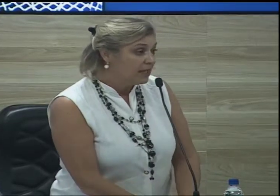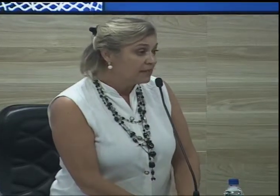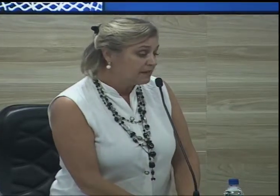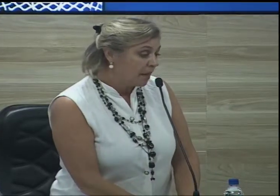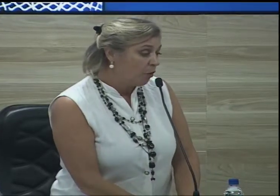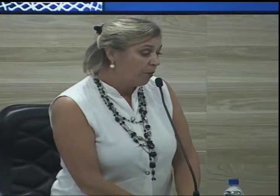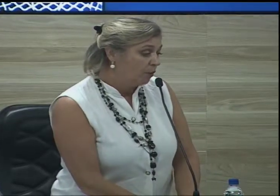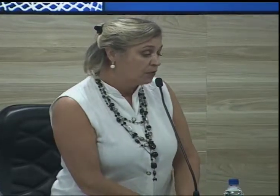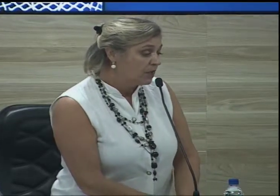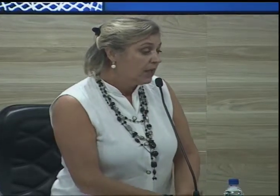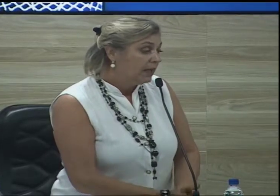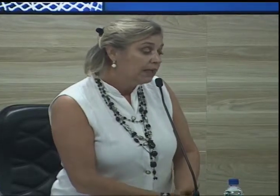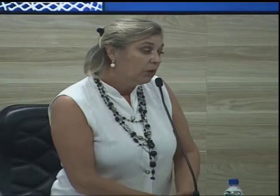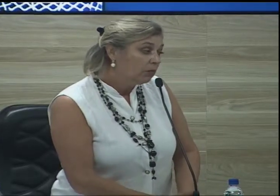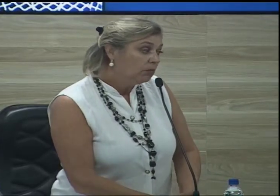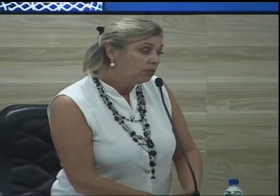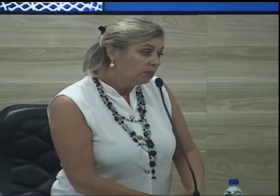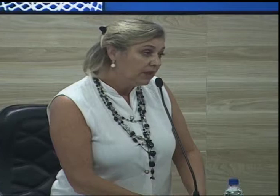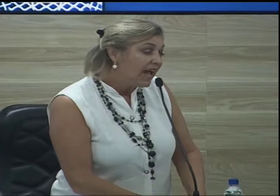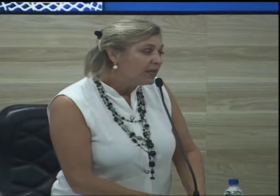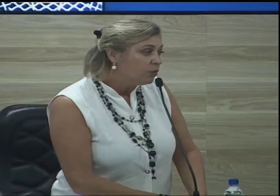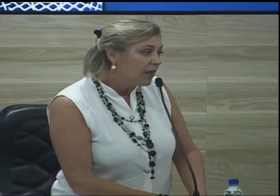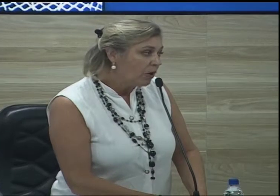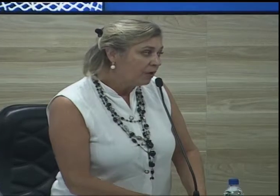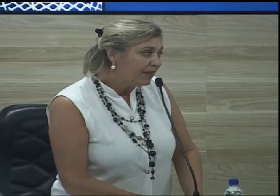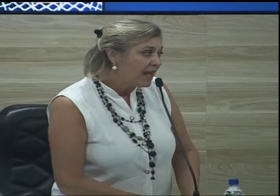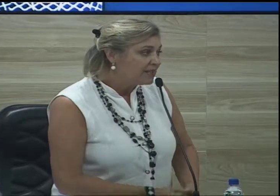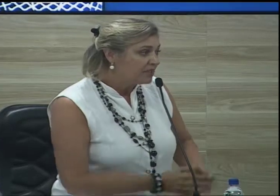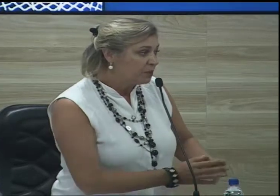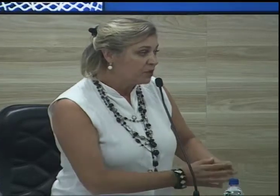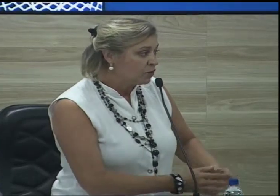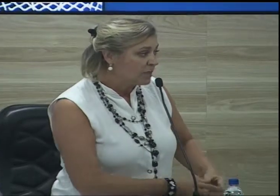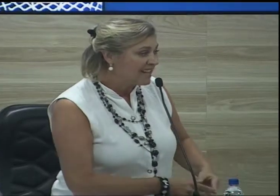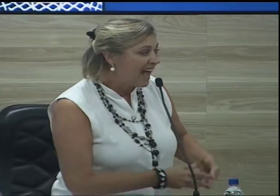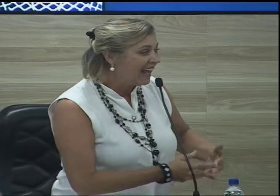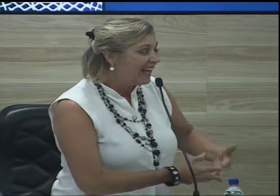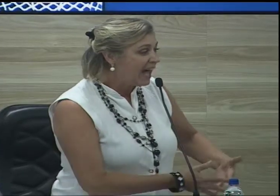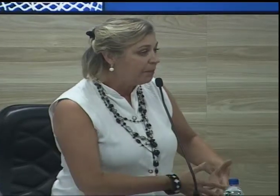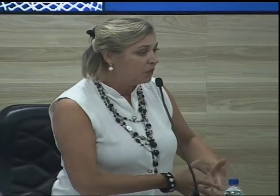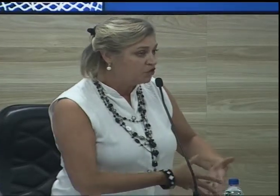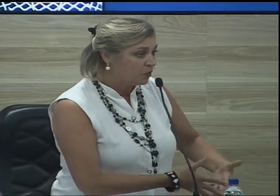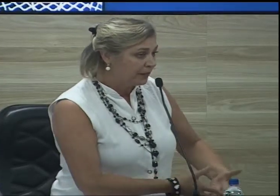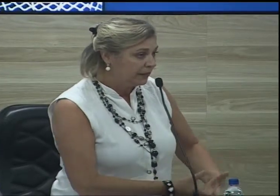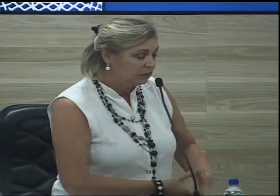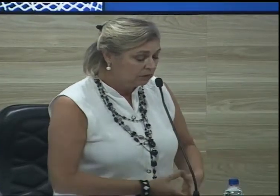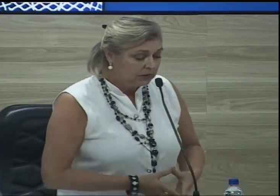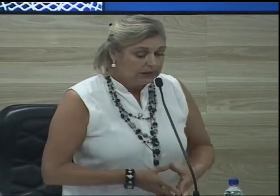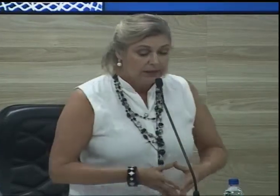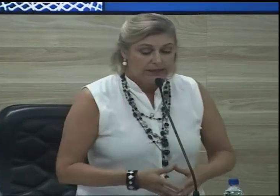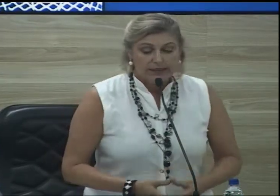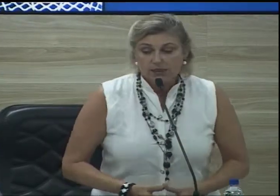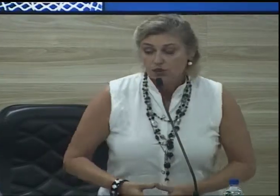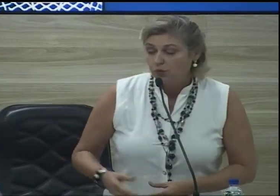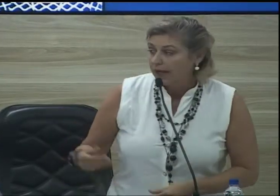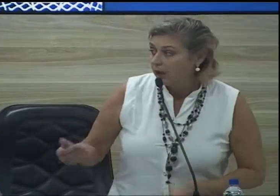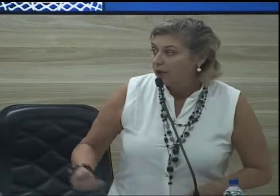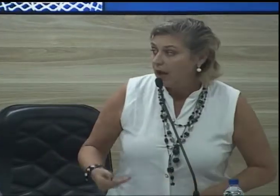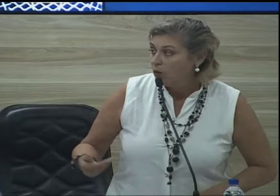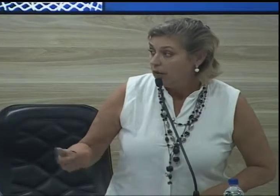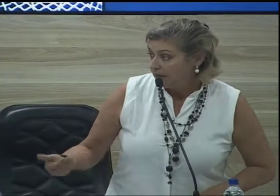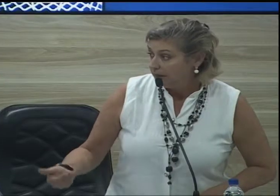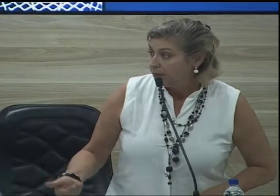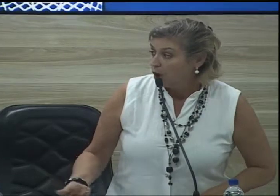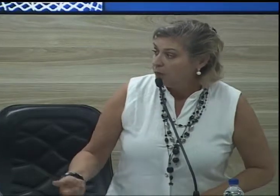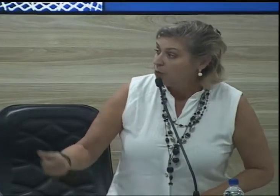esses ecopontos. Então, e aí o que acontece, as pessoas acabam jogando isso em